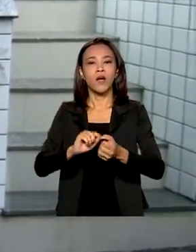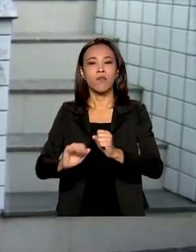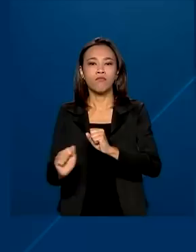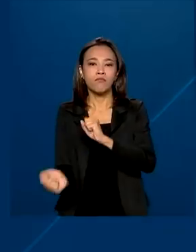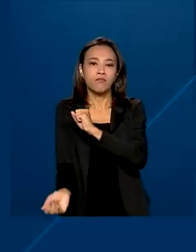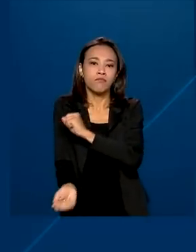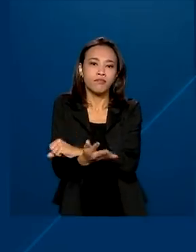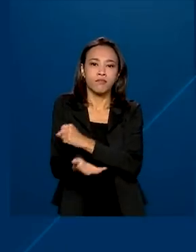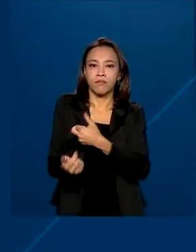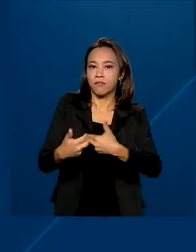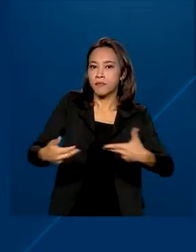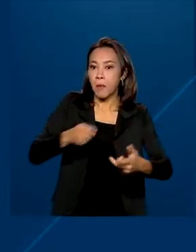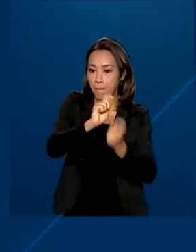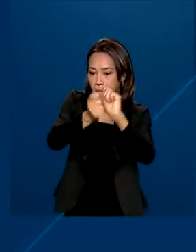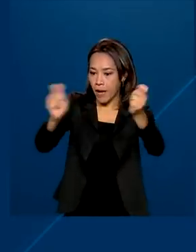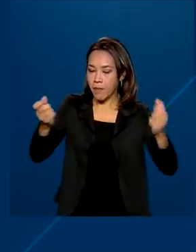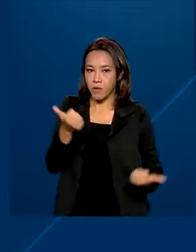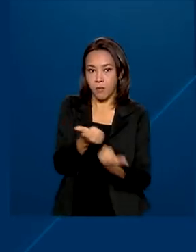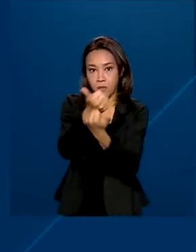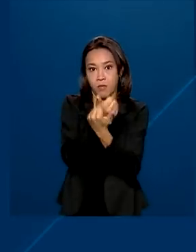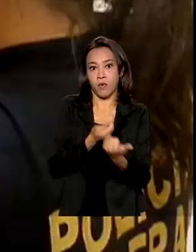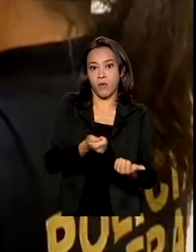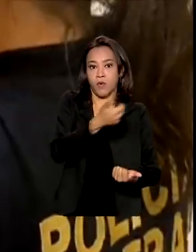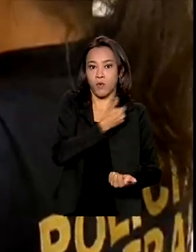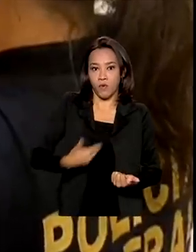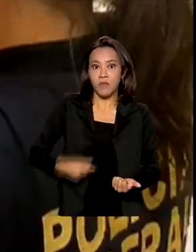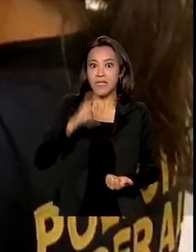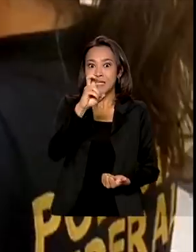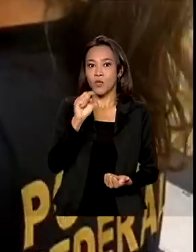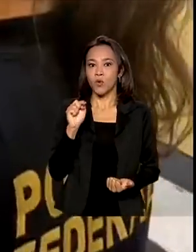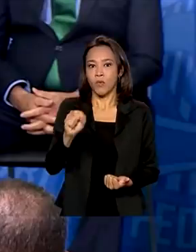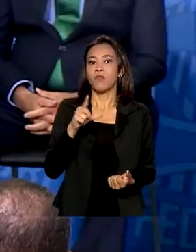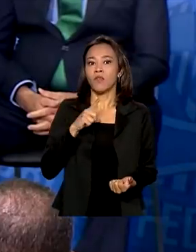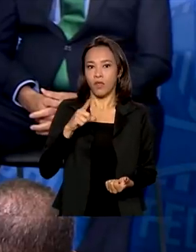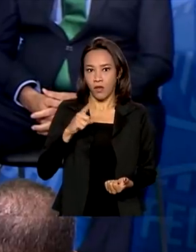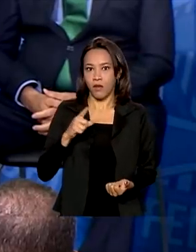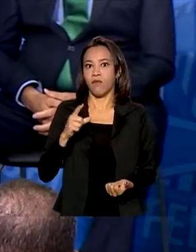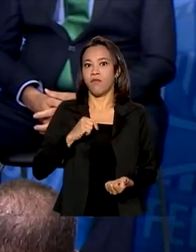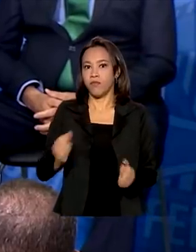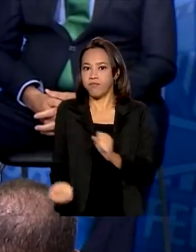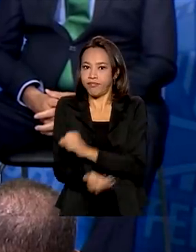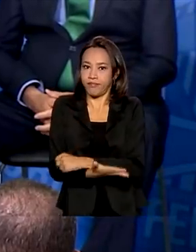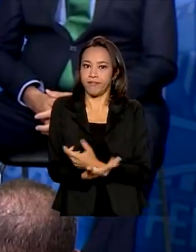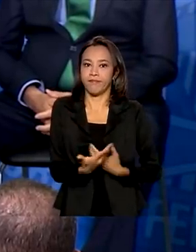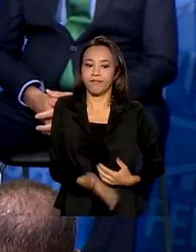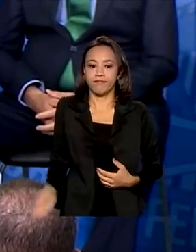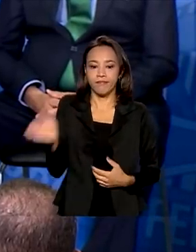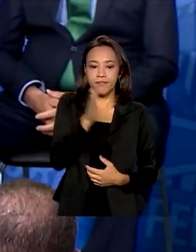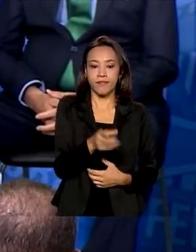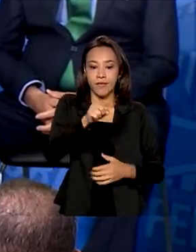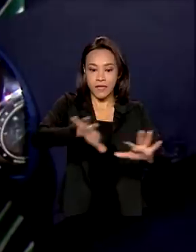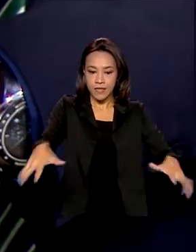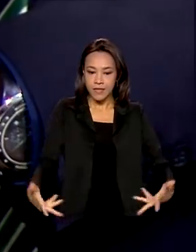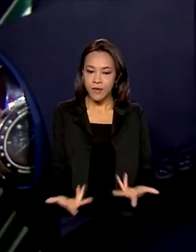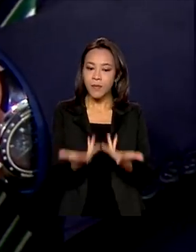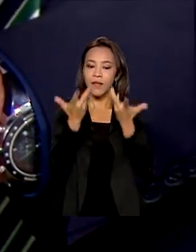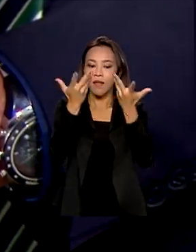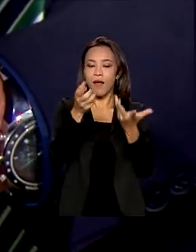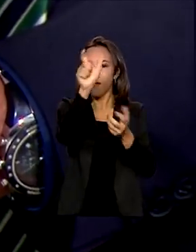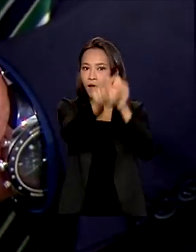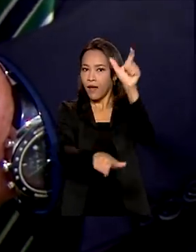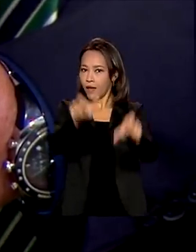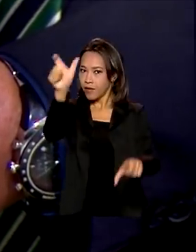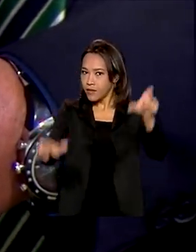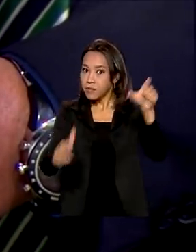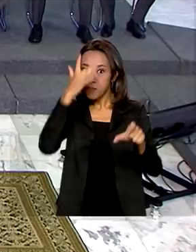emergencial. 5 mil benefícios foram fraudados. Cerimônia no Palácio do Planalto faz homenagem a pessoas